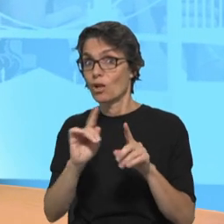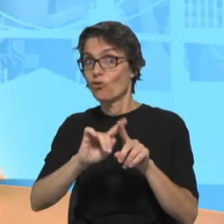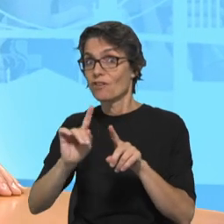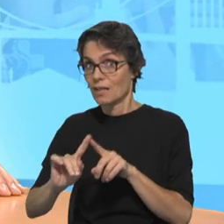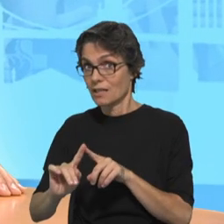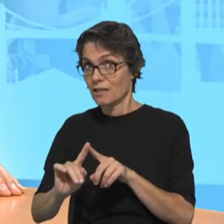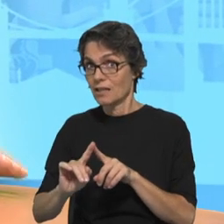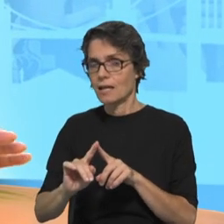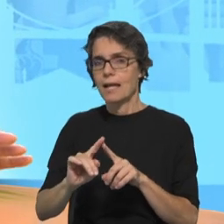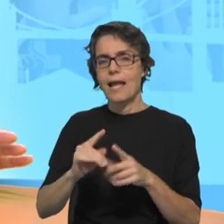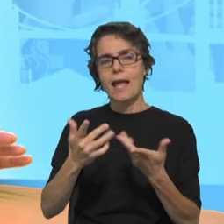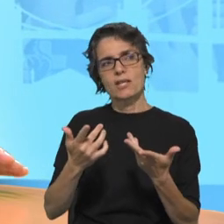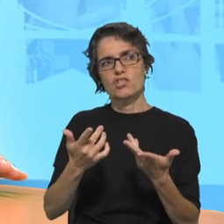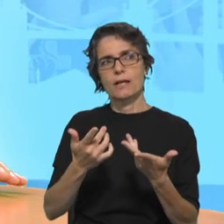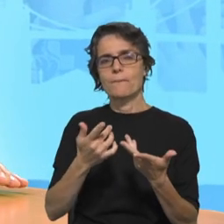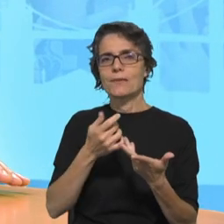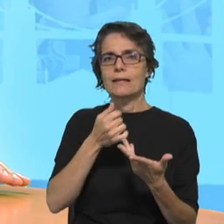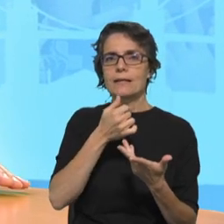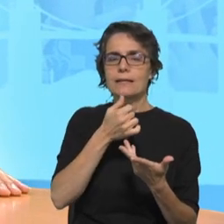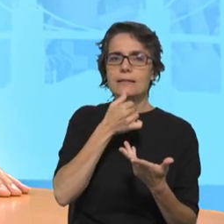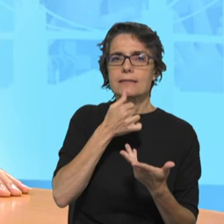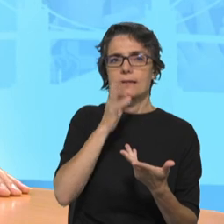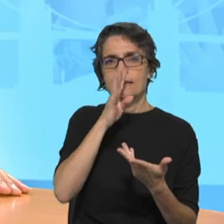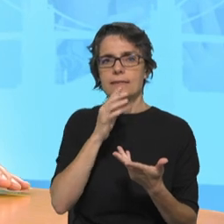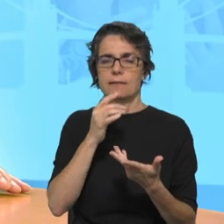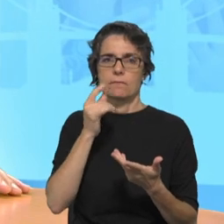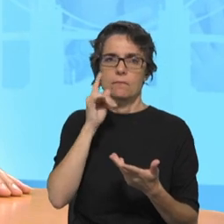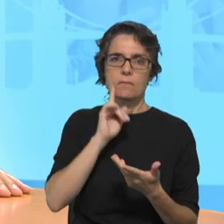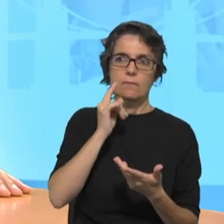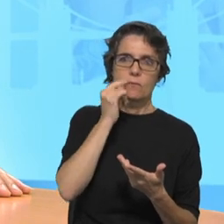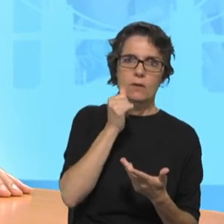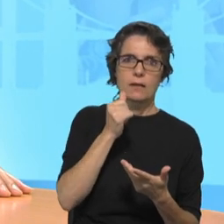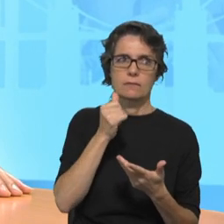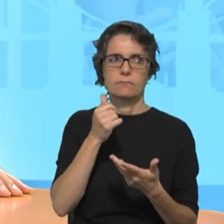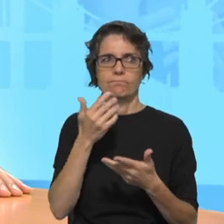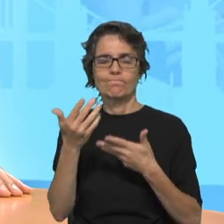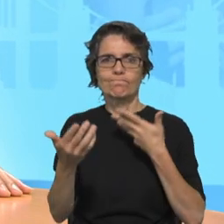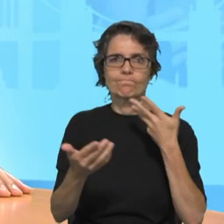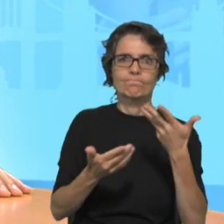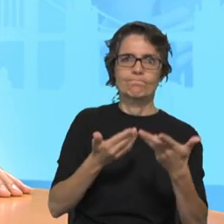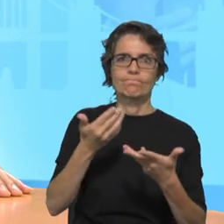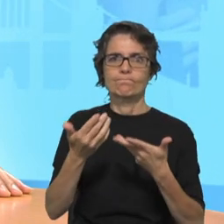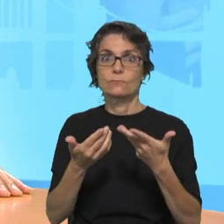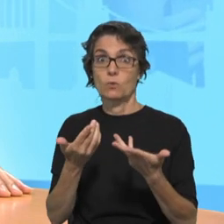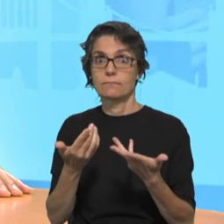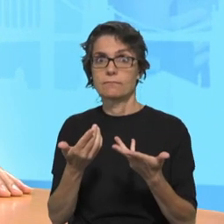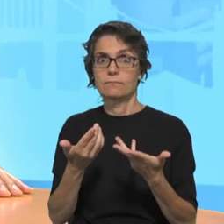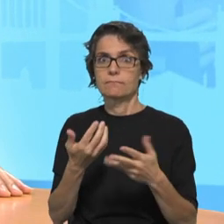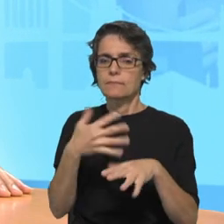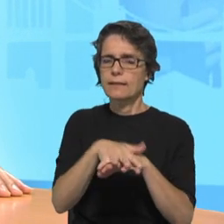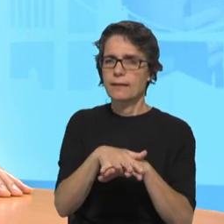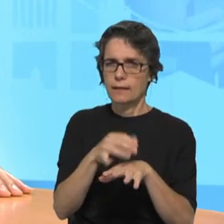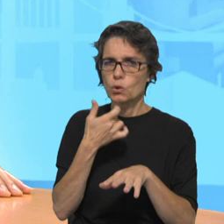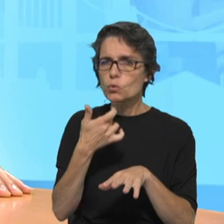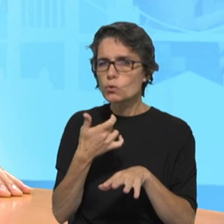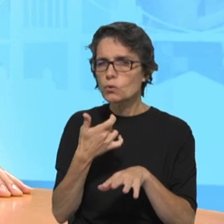muitos jovens. O Corpo Nacional de Escutas tem uma atitude de integração, de facto, do que é a personalidade de